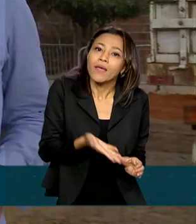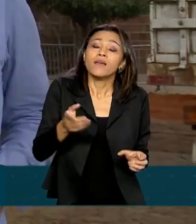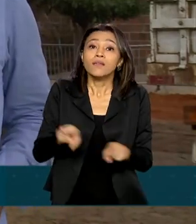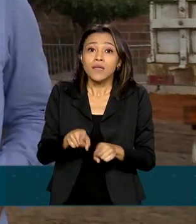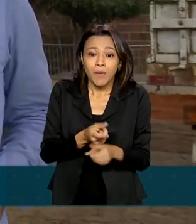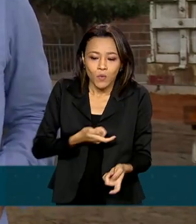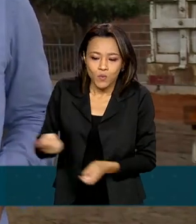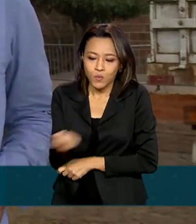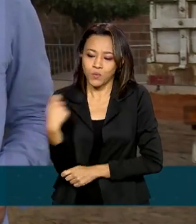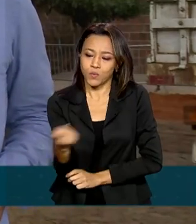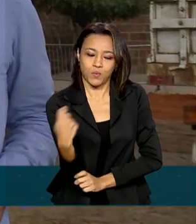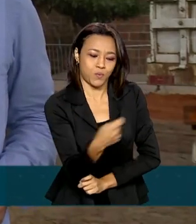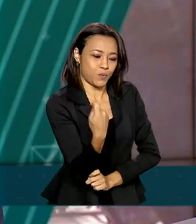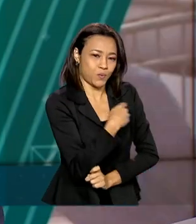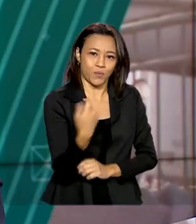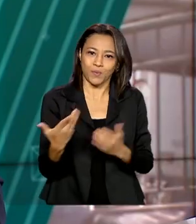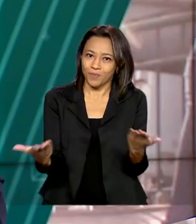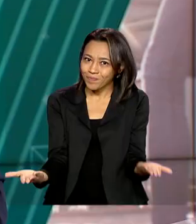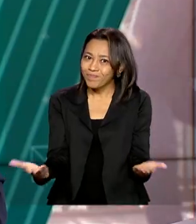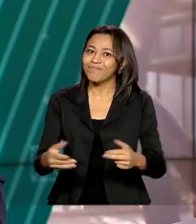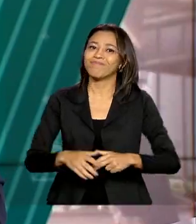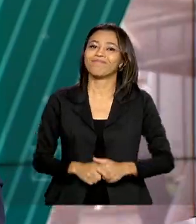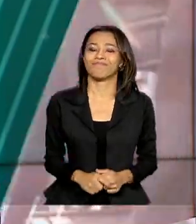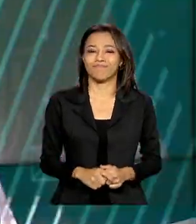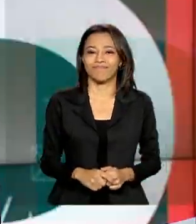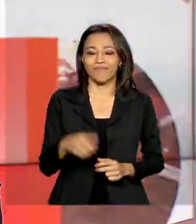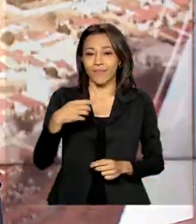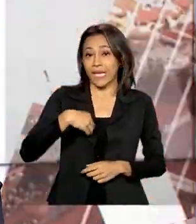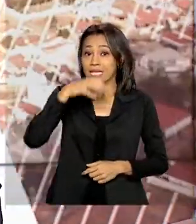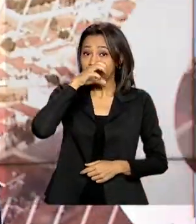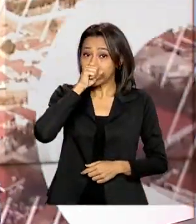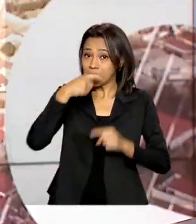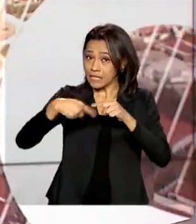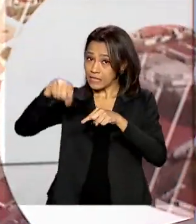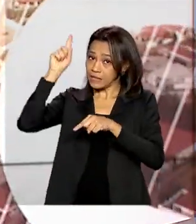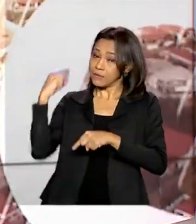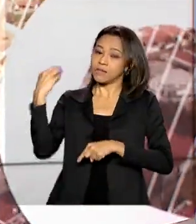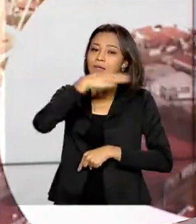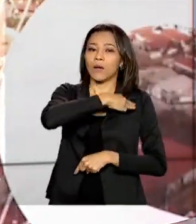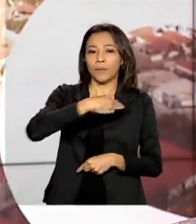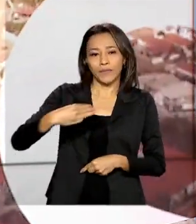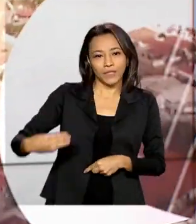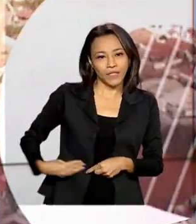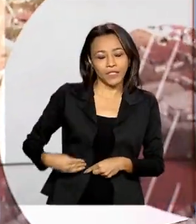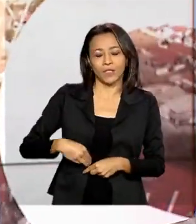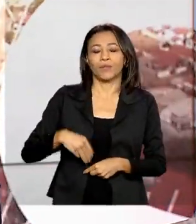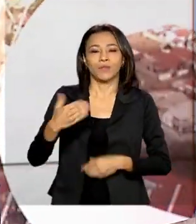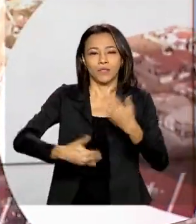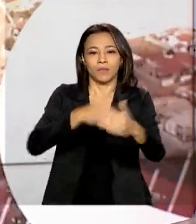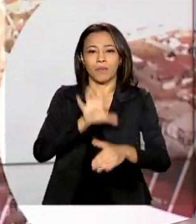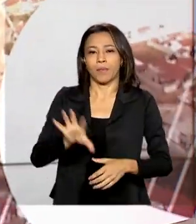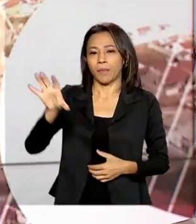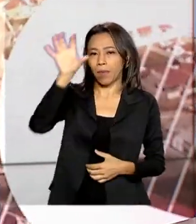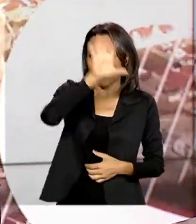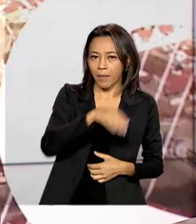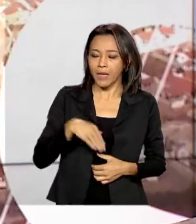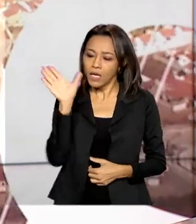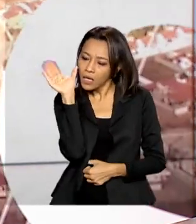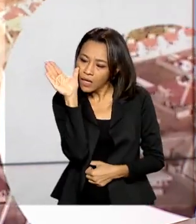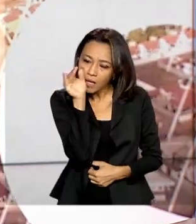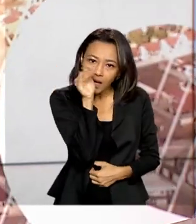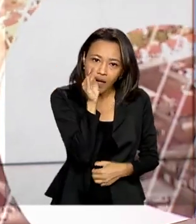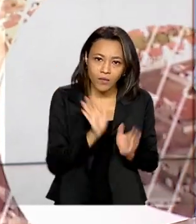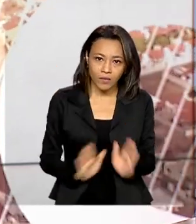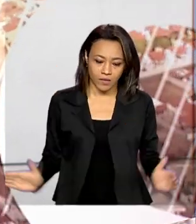a agricultura familiar local. E no sábado, o ministro do Desenvolvimento Regional vistoriou os trabalhos de recuperação na